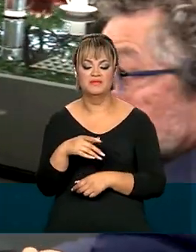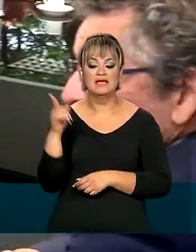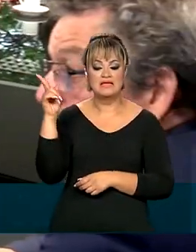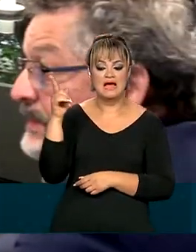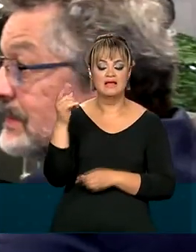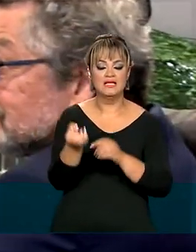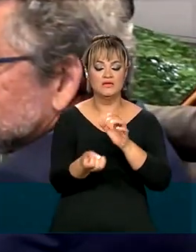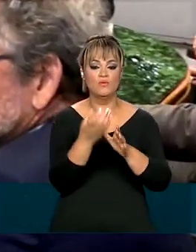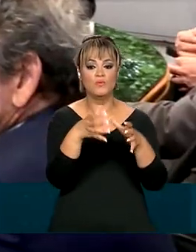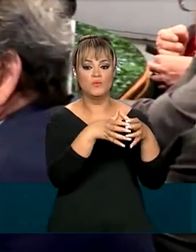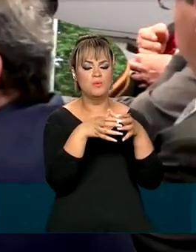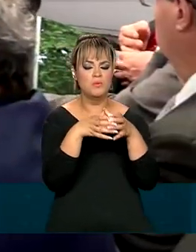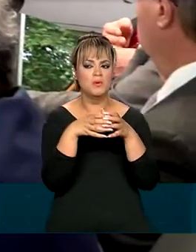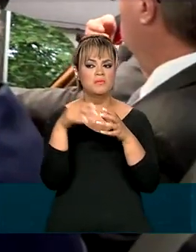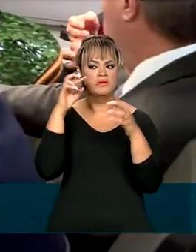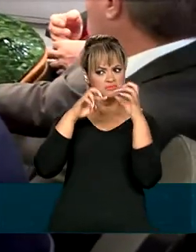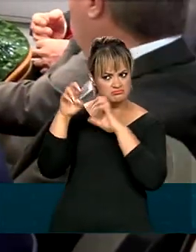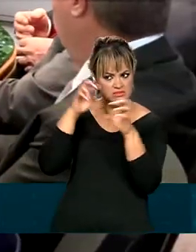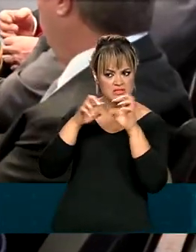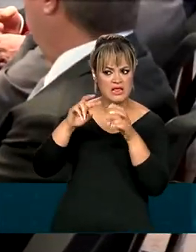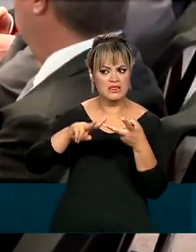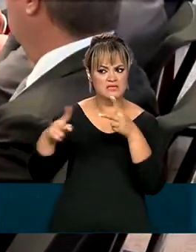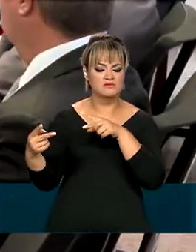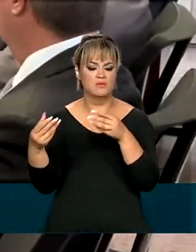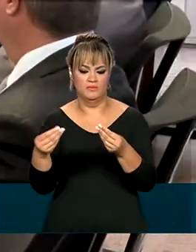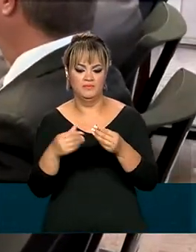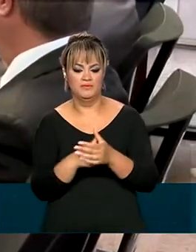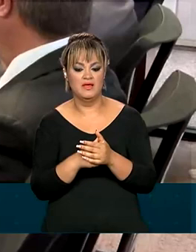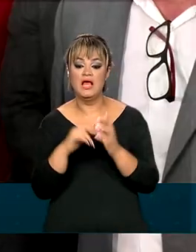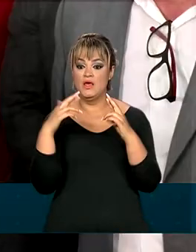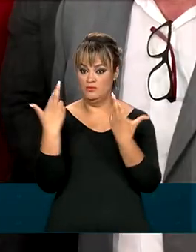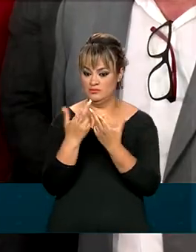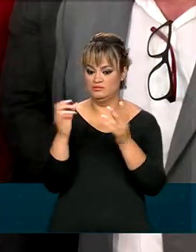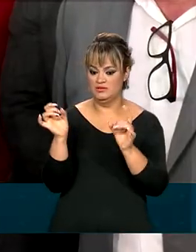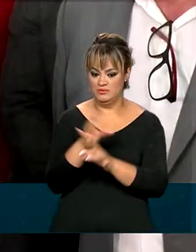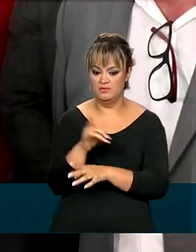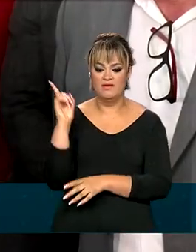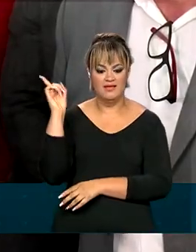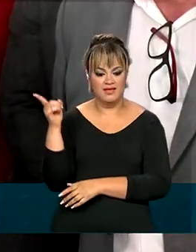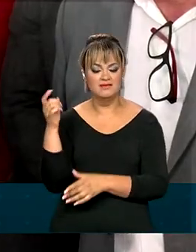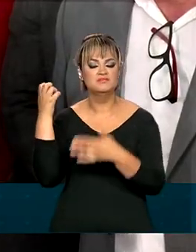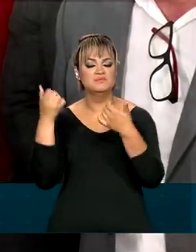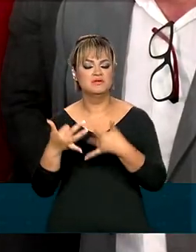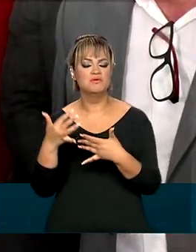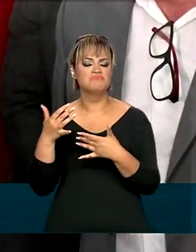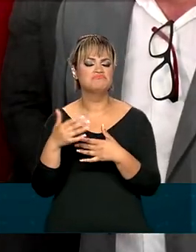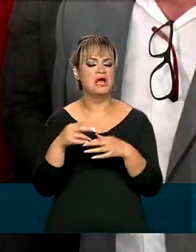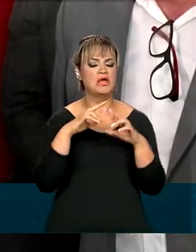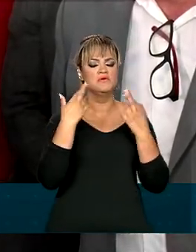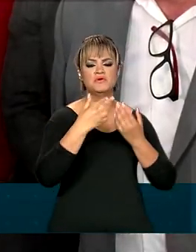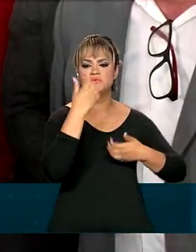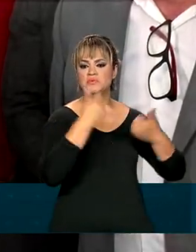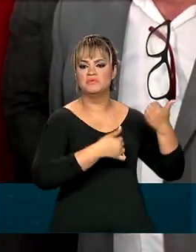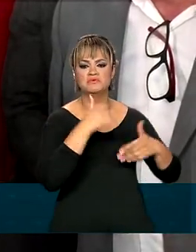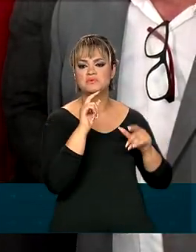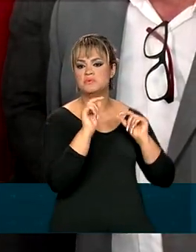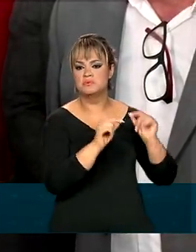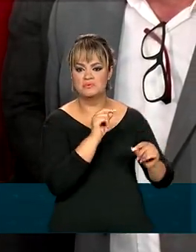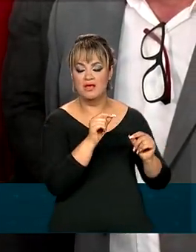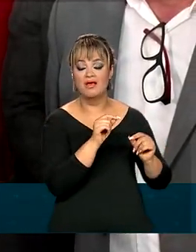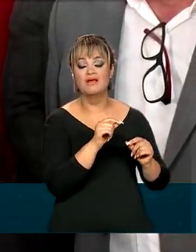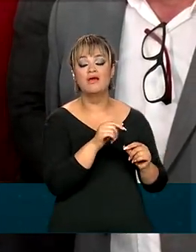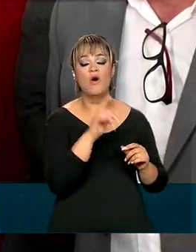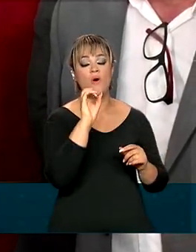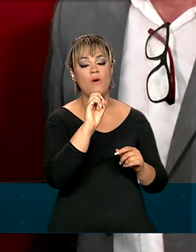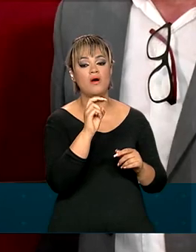criou um comitê para acompanhar a transição. Após a reunião, Alckmin falou sobre o encontro que teve nesta quinta-feira com